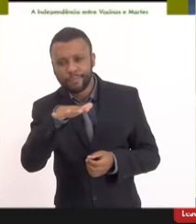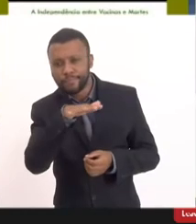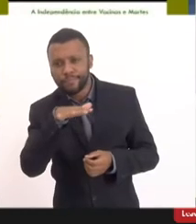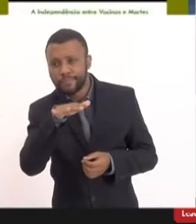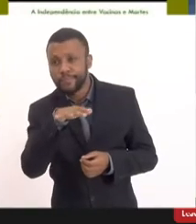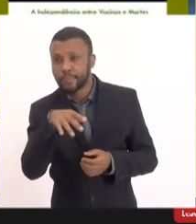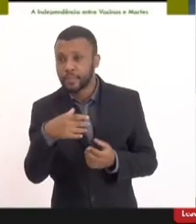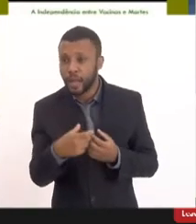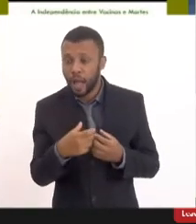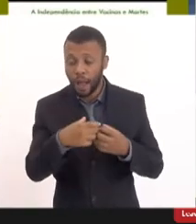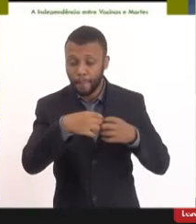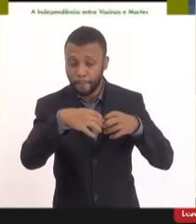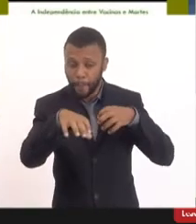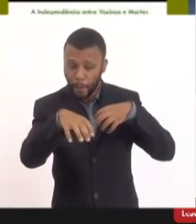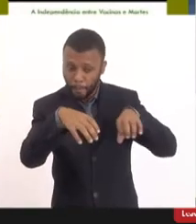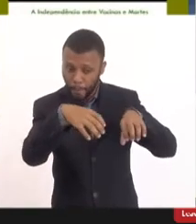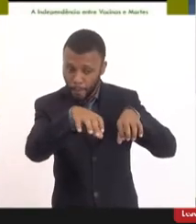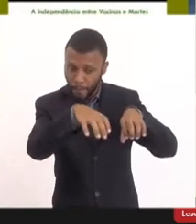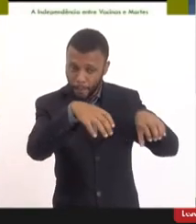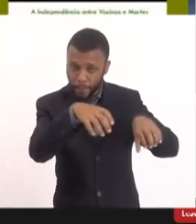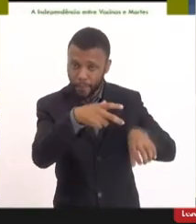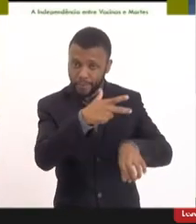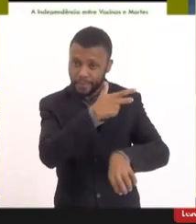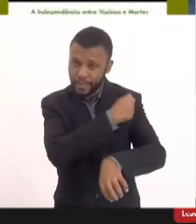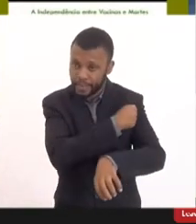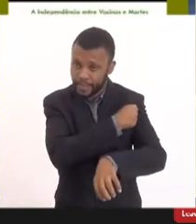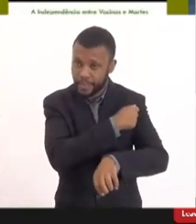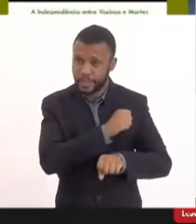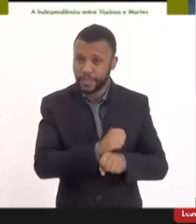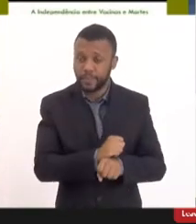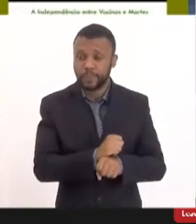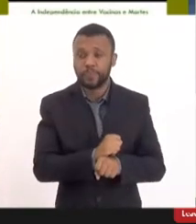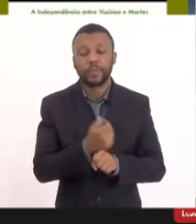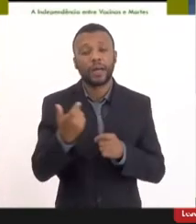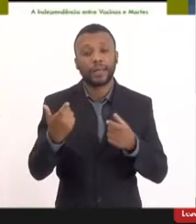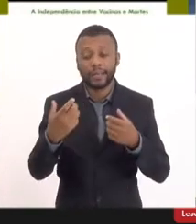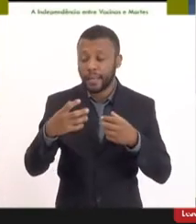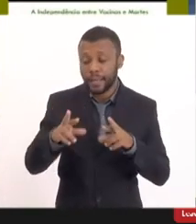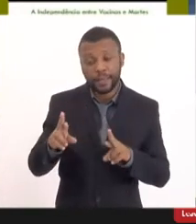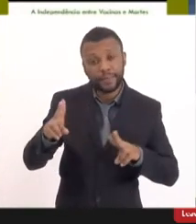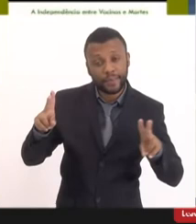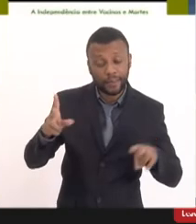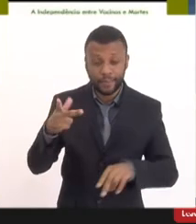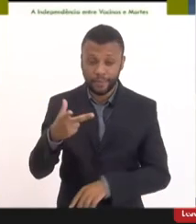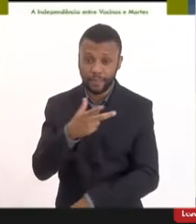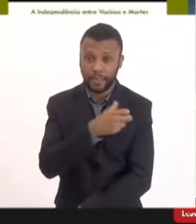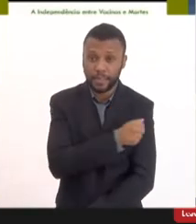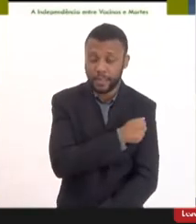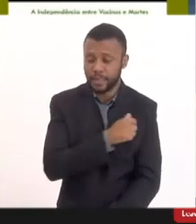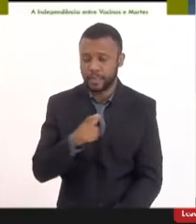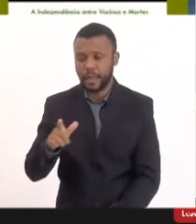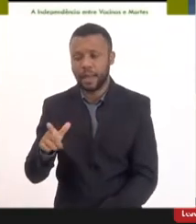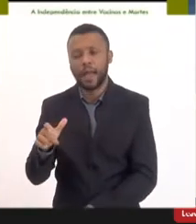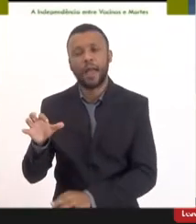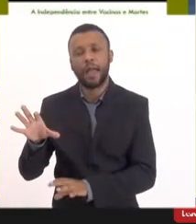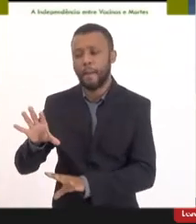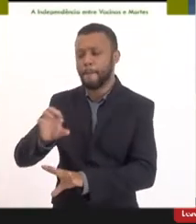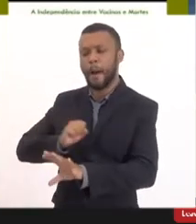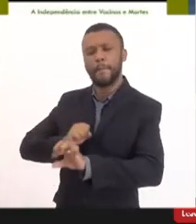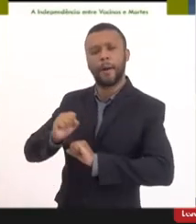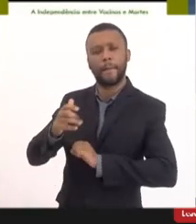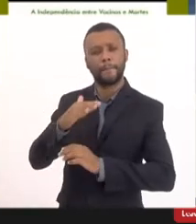vacina e independência entre vacina e morte essa história também de dizer que